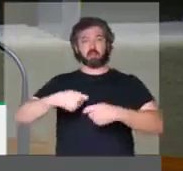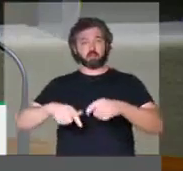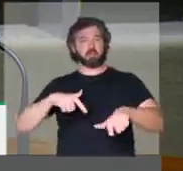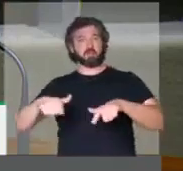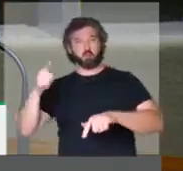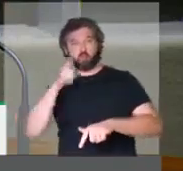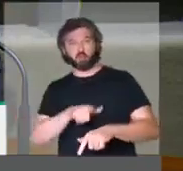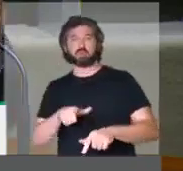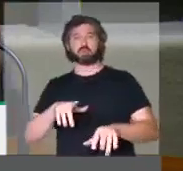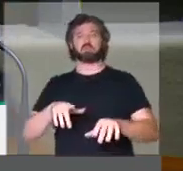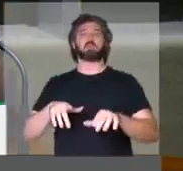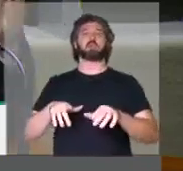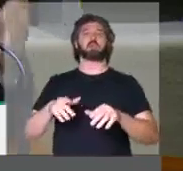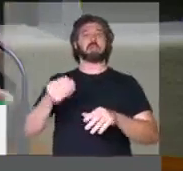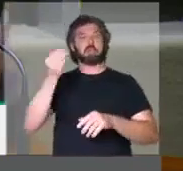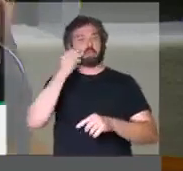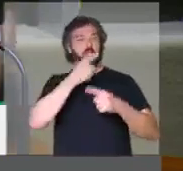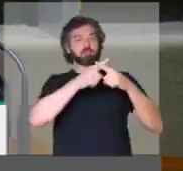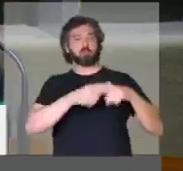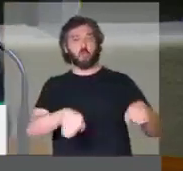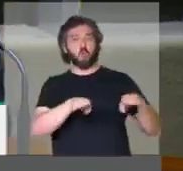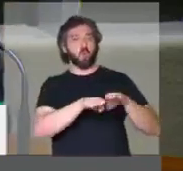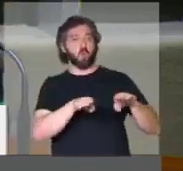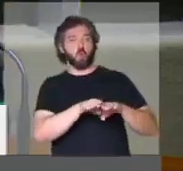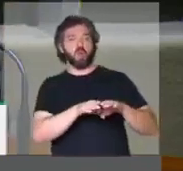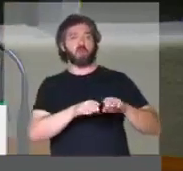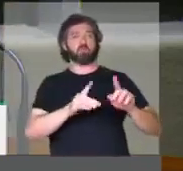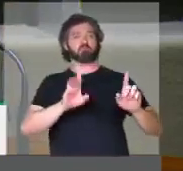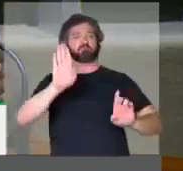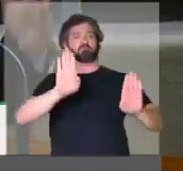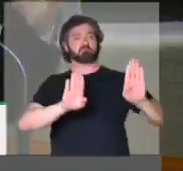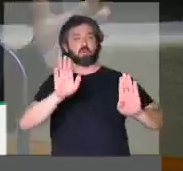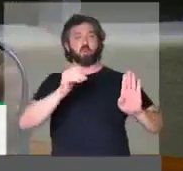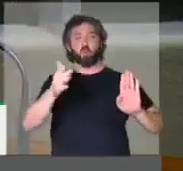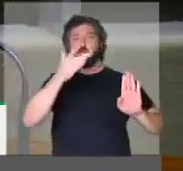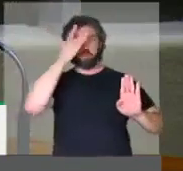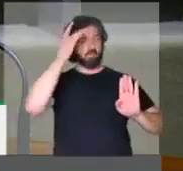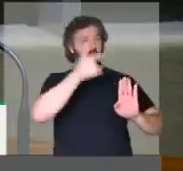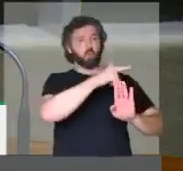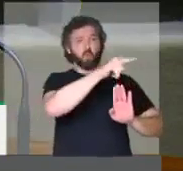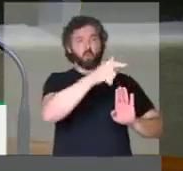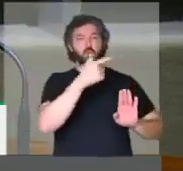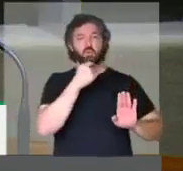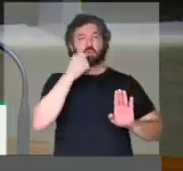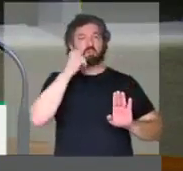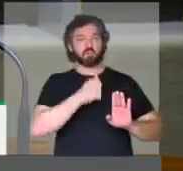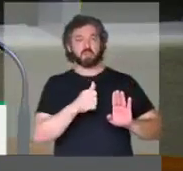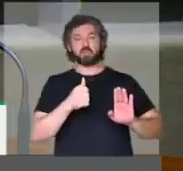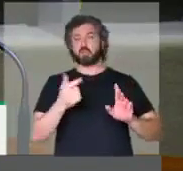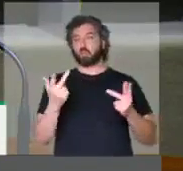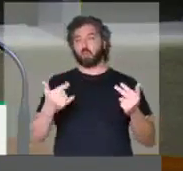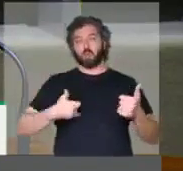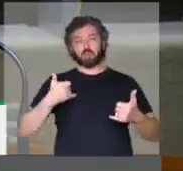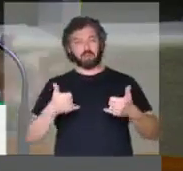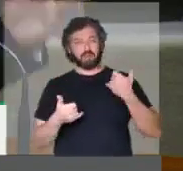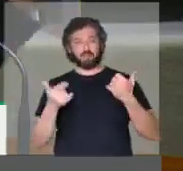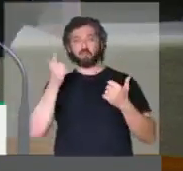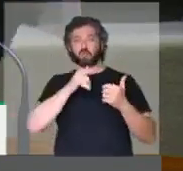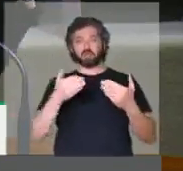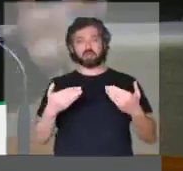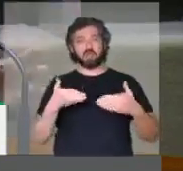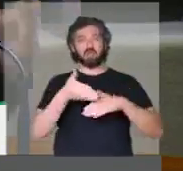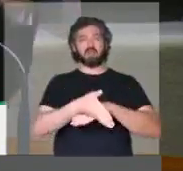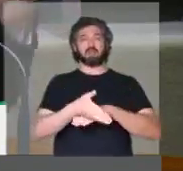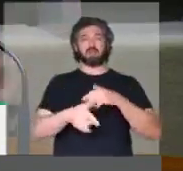trabalho, que lhes faça disputar a imposição de igualdade contra quaisquer outros meninos e meninas da sua geração, da sua idade. Então,